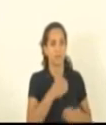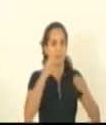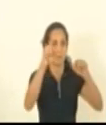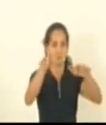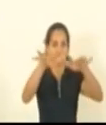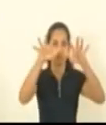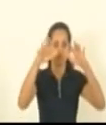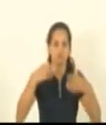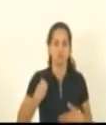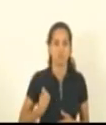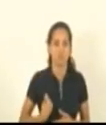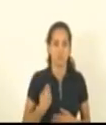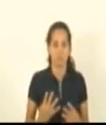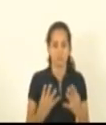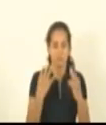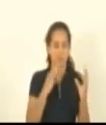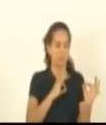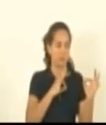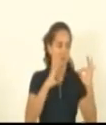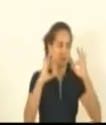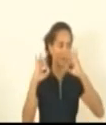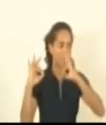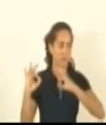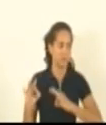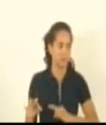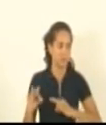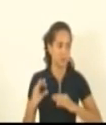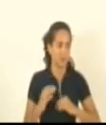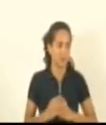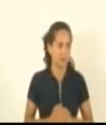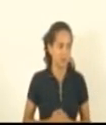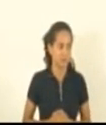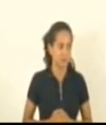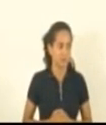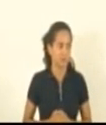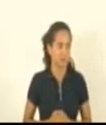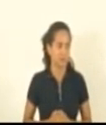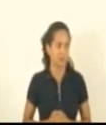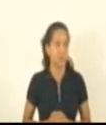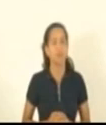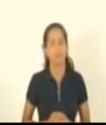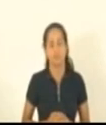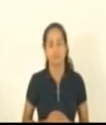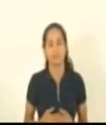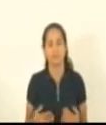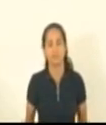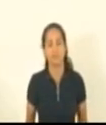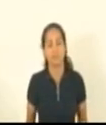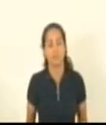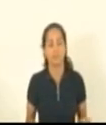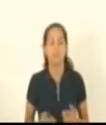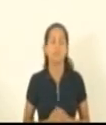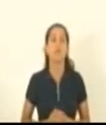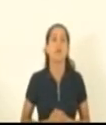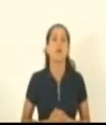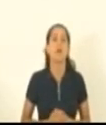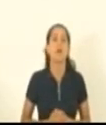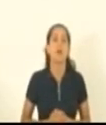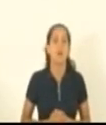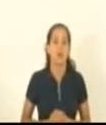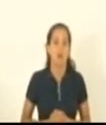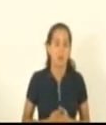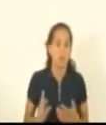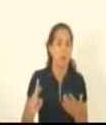que estão aqui assistindo a mais esse evento cívico aos amigos da mesa diretora bom e causou